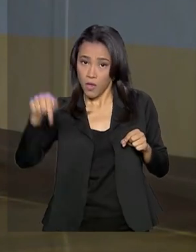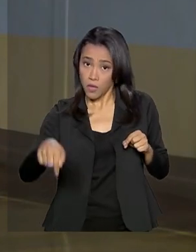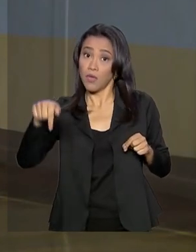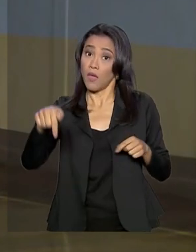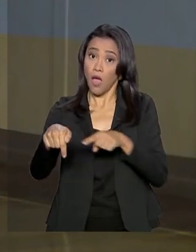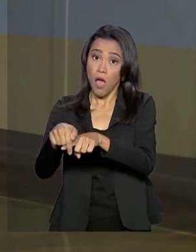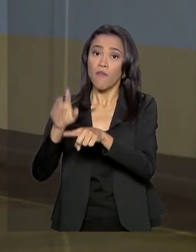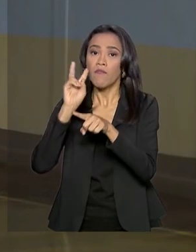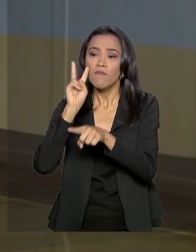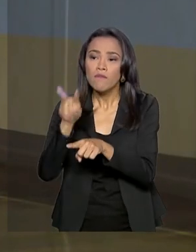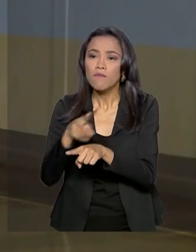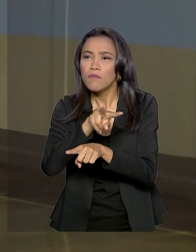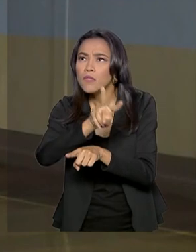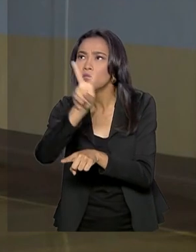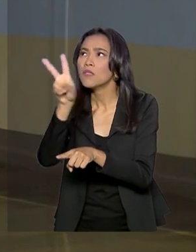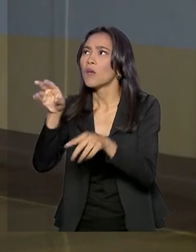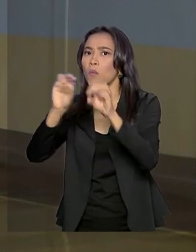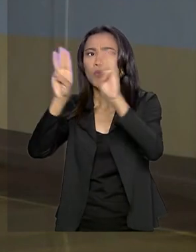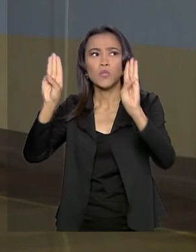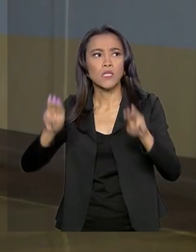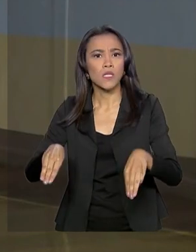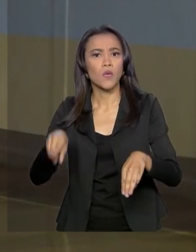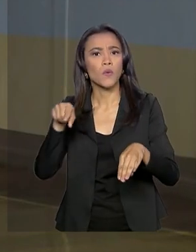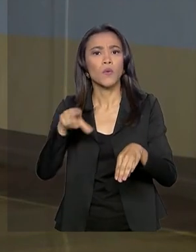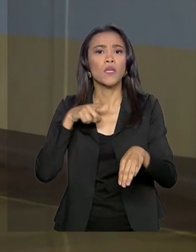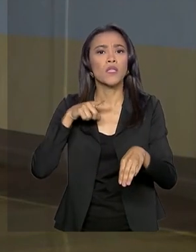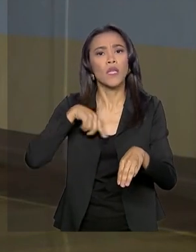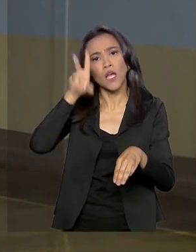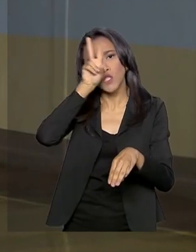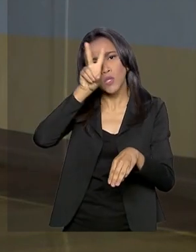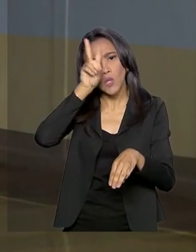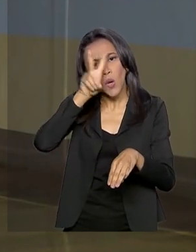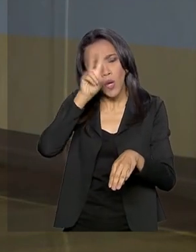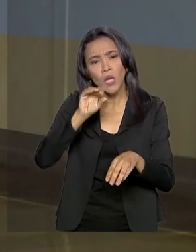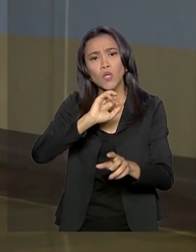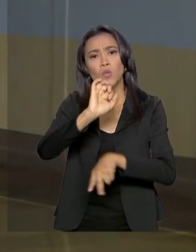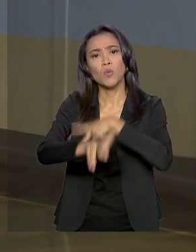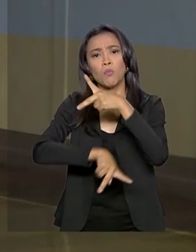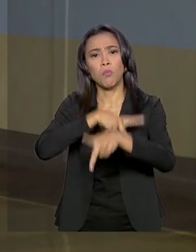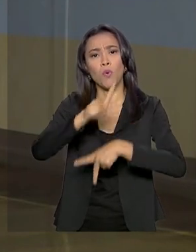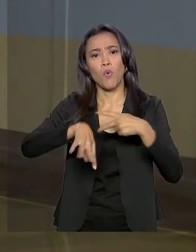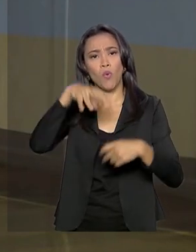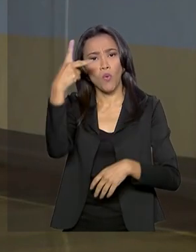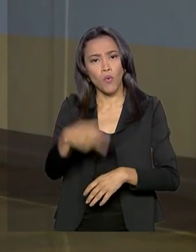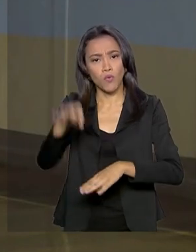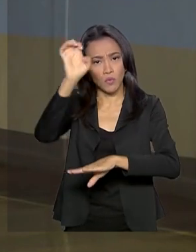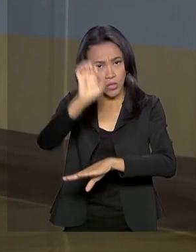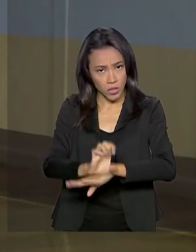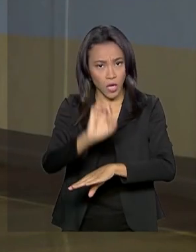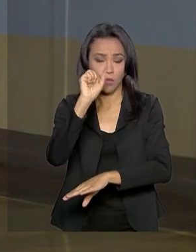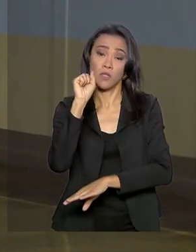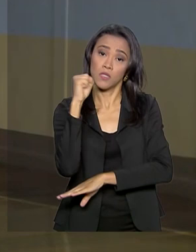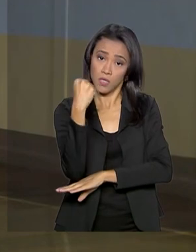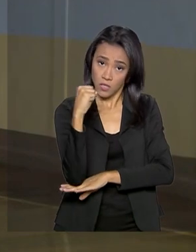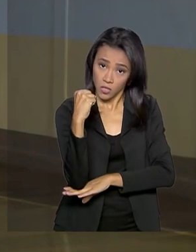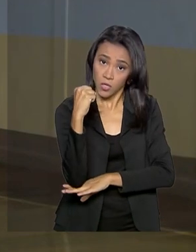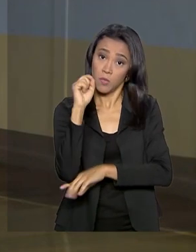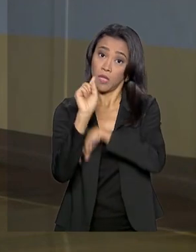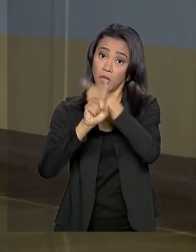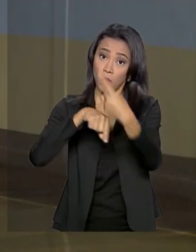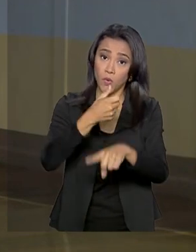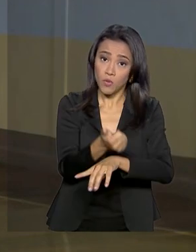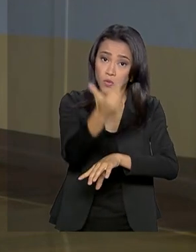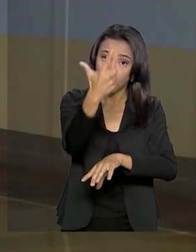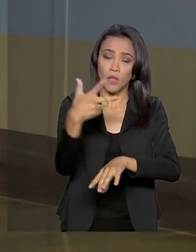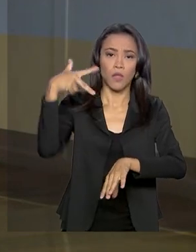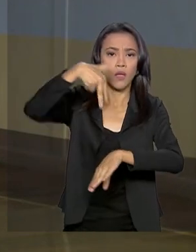Ele vai visitar o acervo do museu que guarda a história do povo sergipano. Logo mais ao meio-dia, o vice-presidente dá uma palestra no